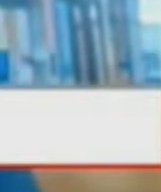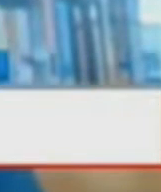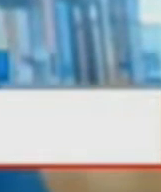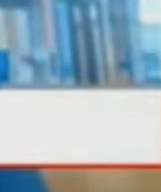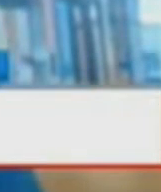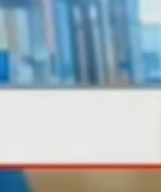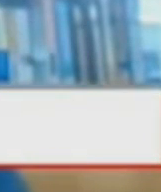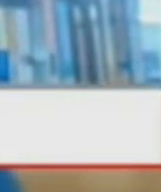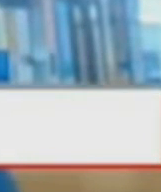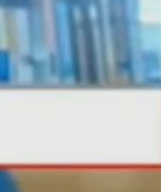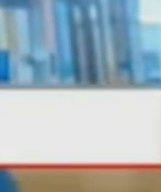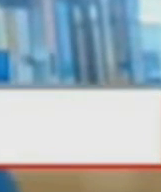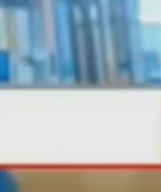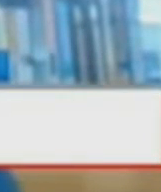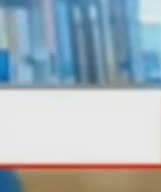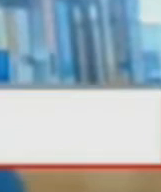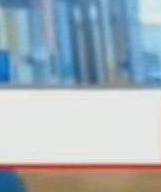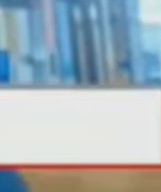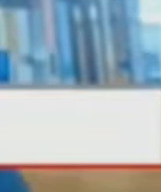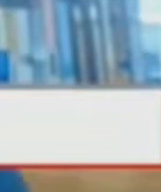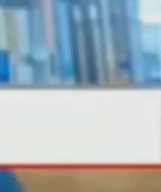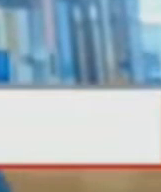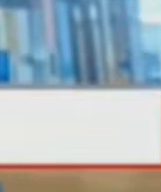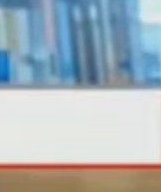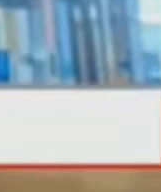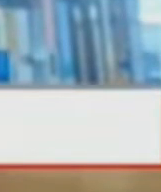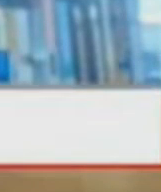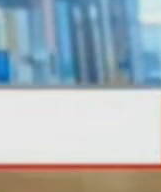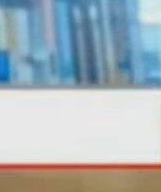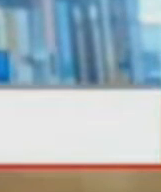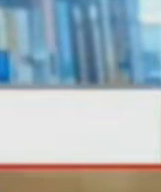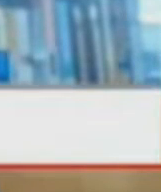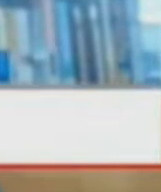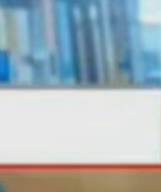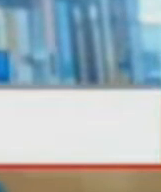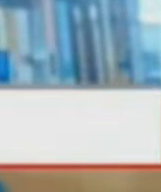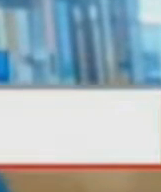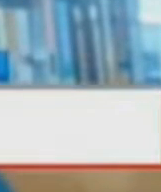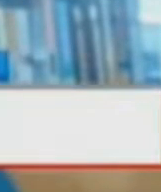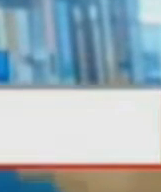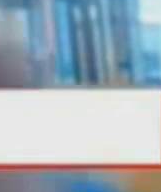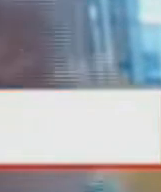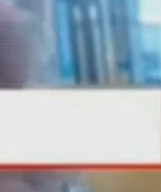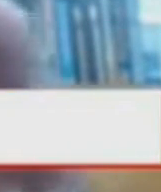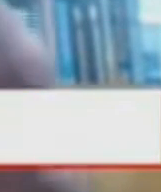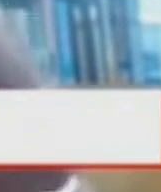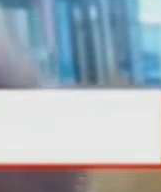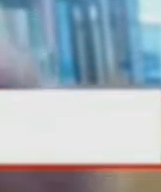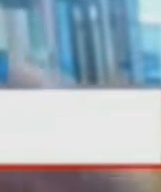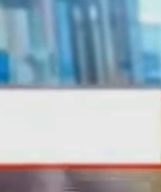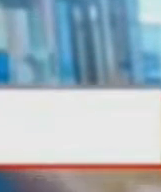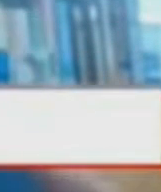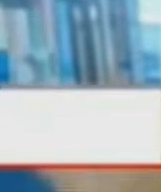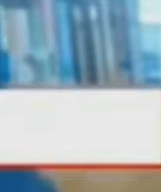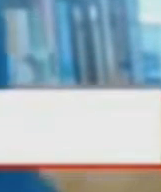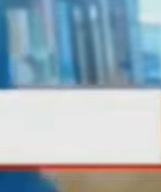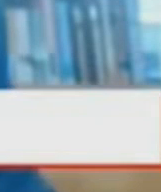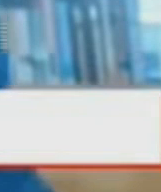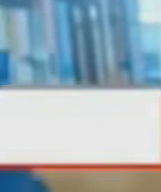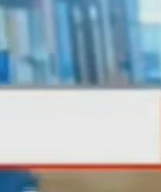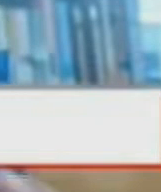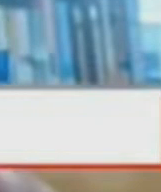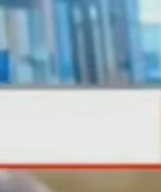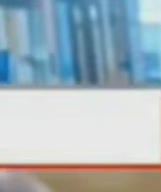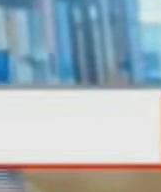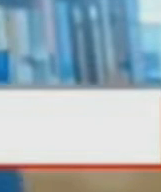tinha 80% de mortalidade, quem tinha 31 tinha 20% de mortalidade, ou seja, a diferença era 400%,